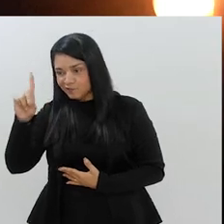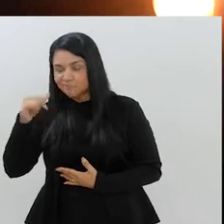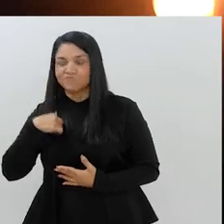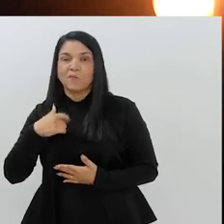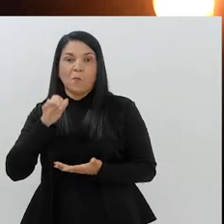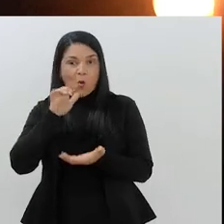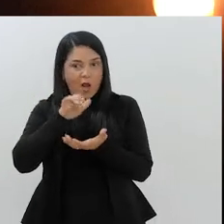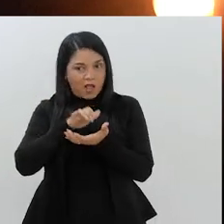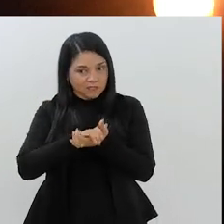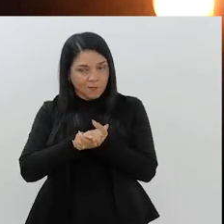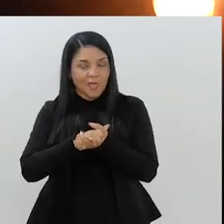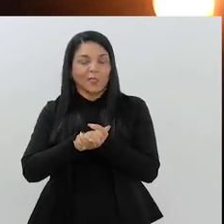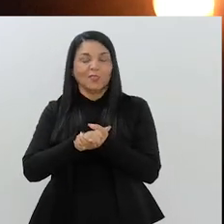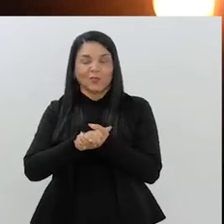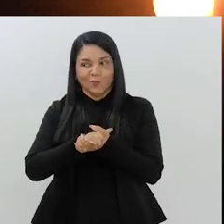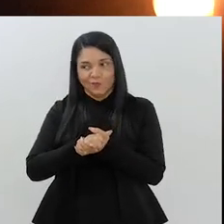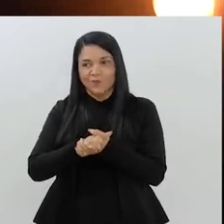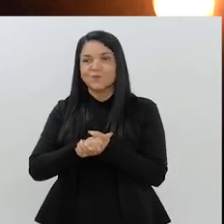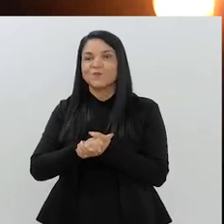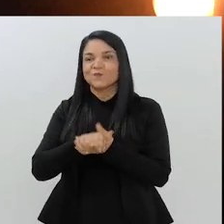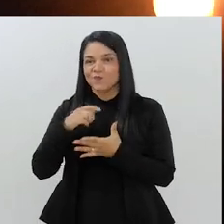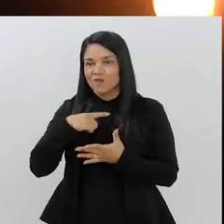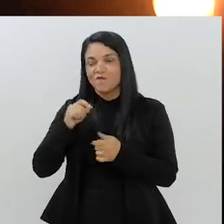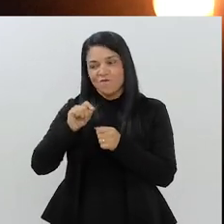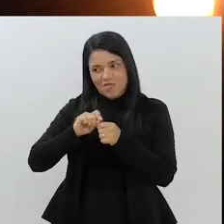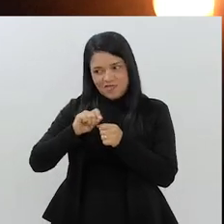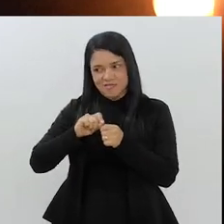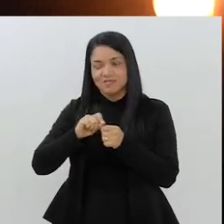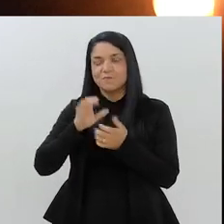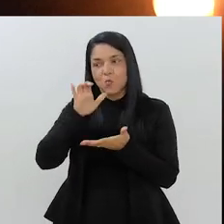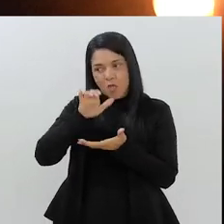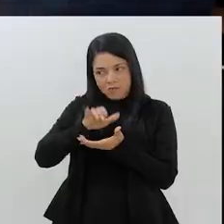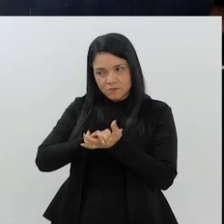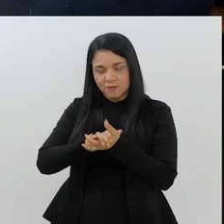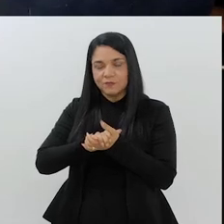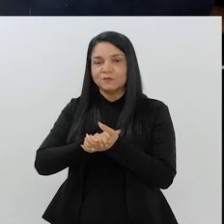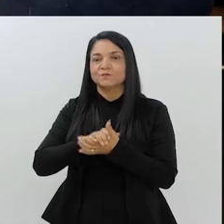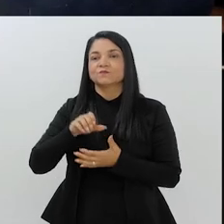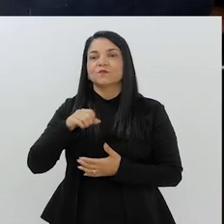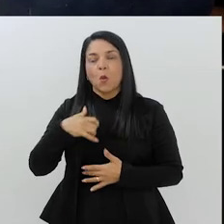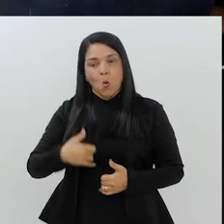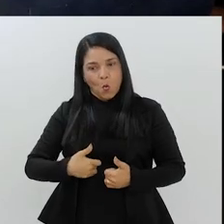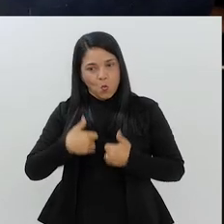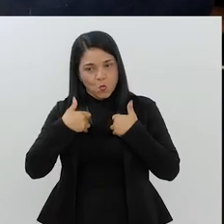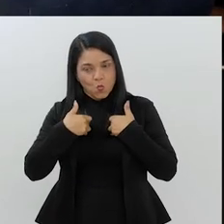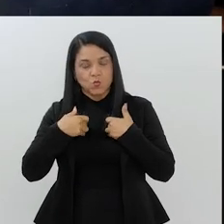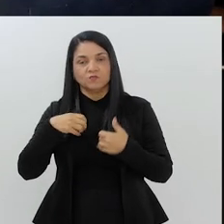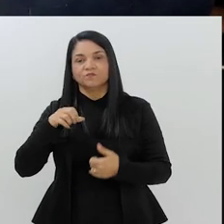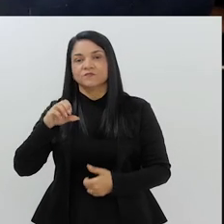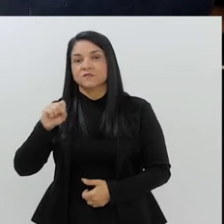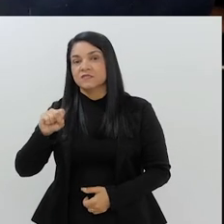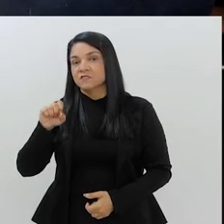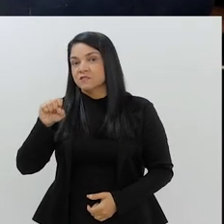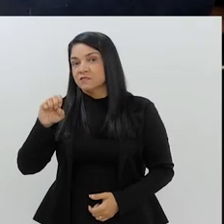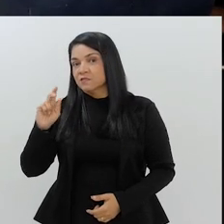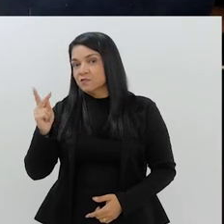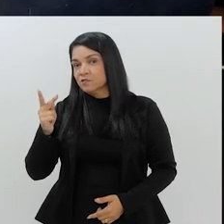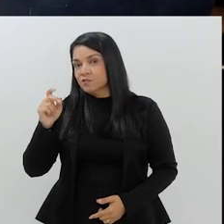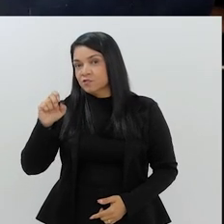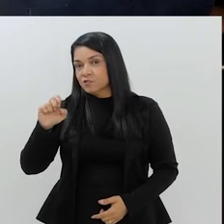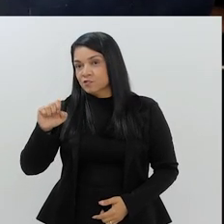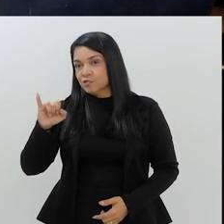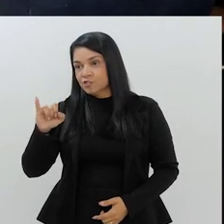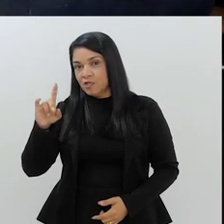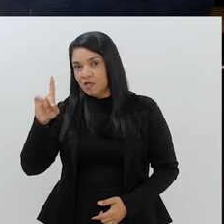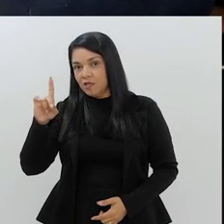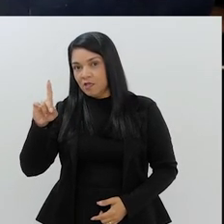sem falsa modéstia, o Sheik fez o meu casamento. Ah, foi? Foi, fez o meu casamento. Um orgulho para mim, porque o Sheik